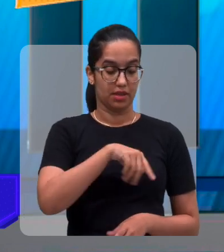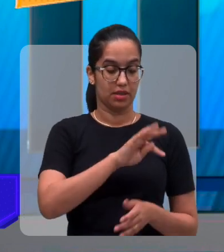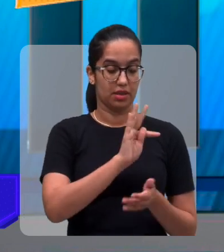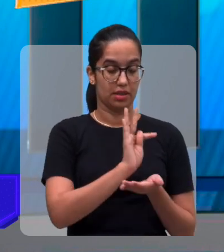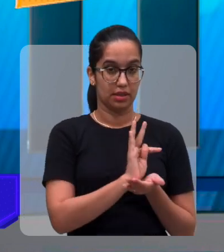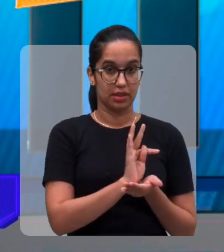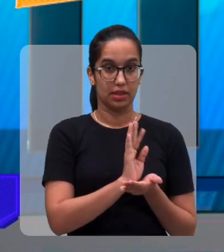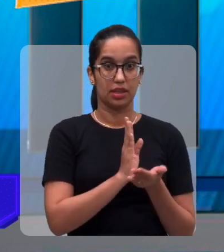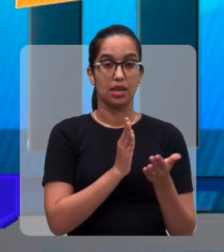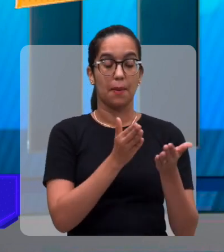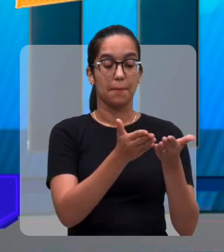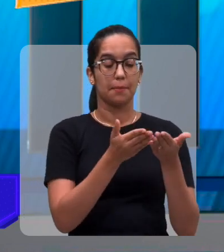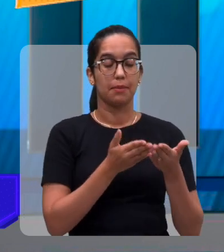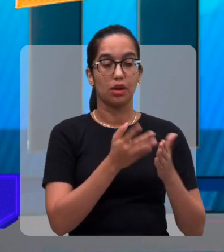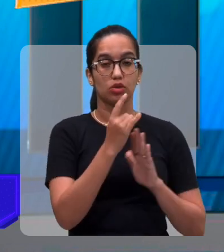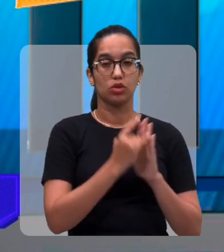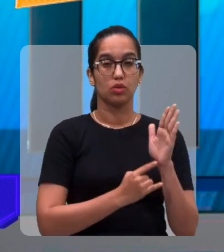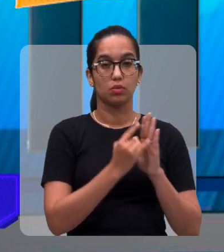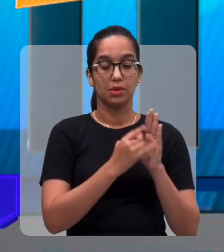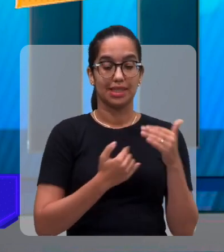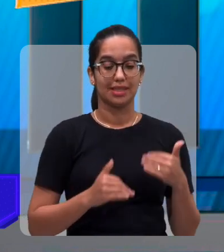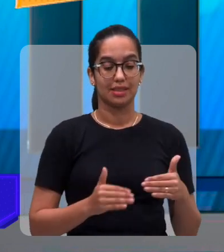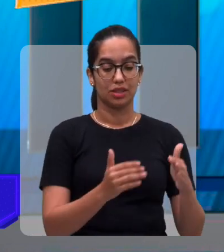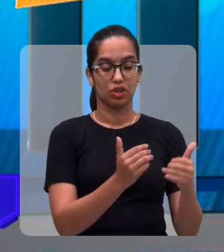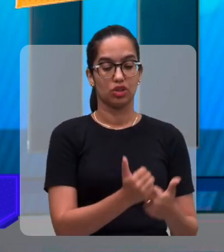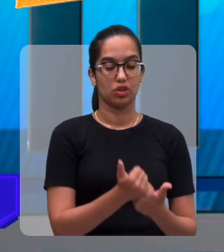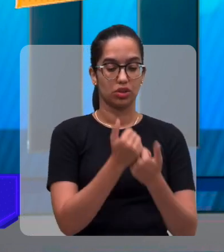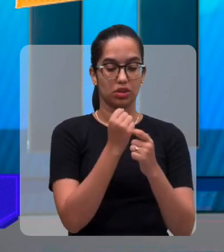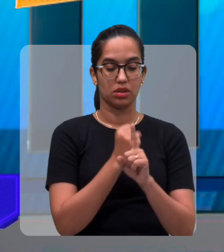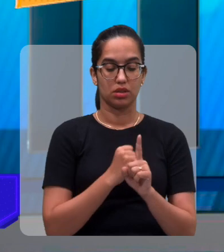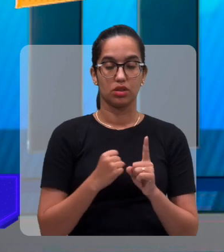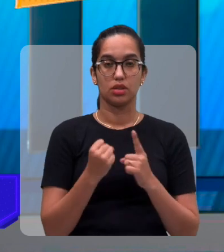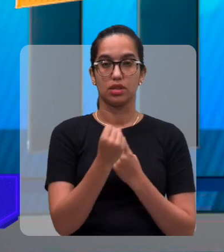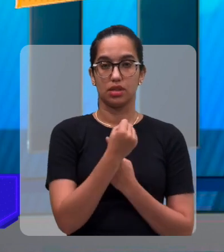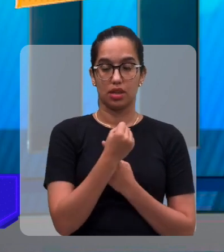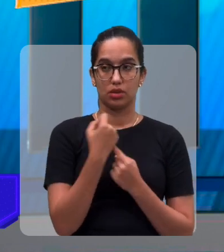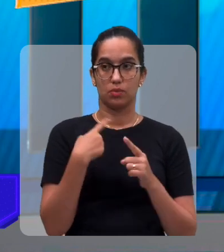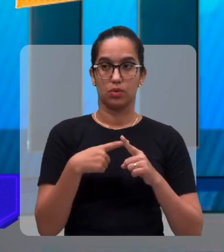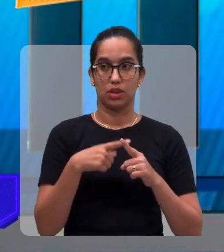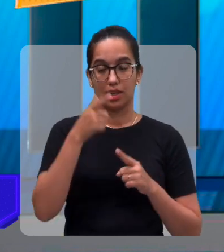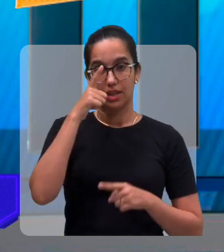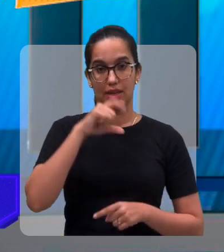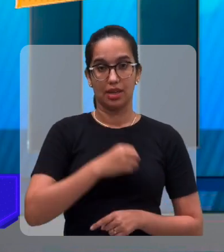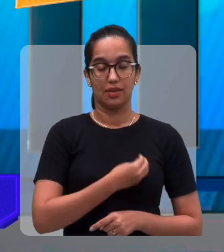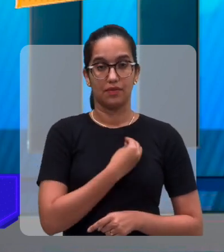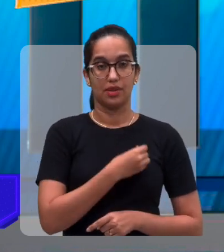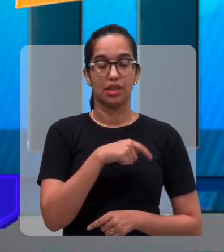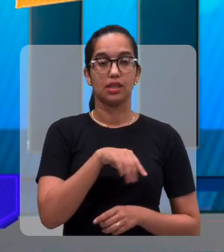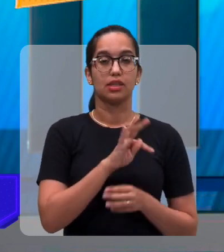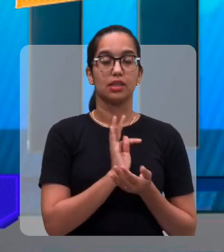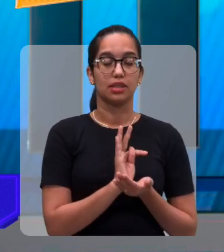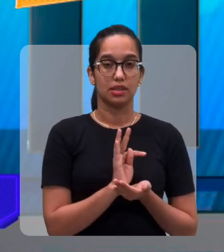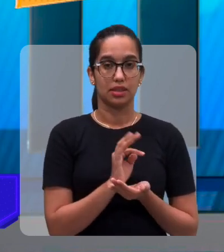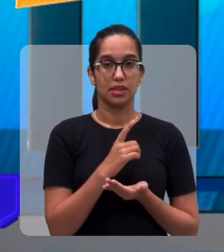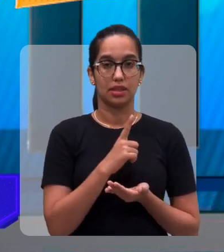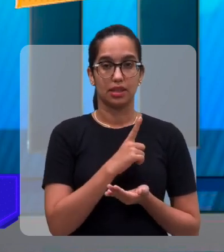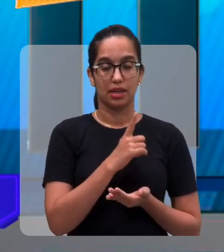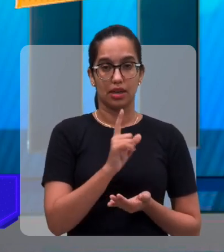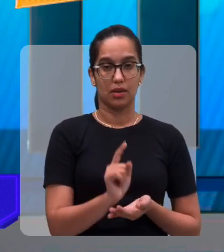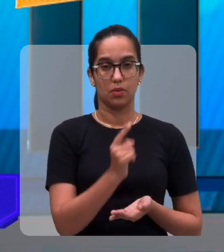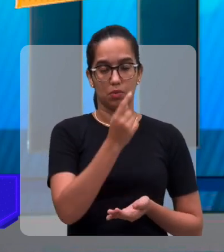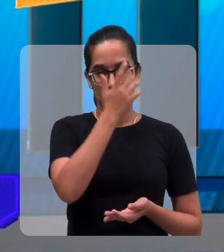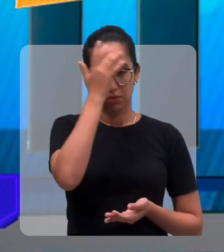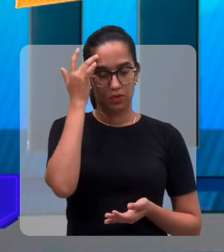Sim. Por quê? Porque quem mora em Teresina, né, vai entrar na Sarsk, porque tem uma pessoa lá,